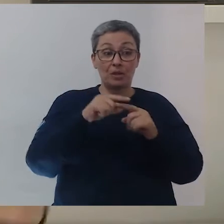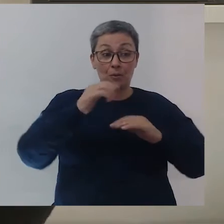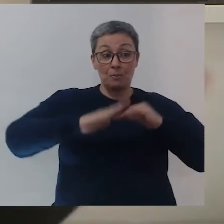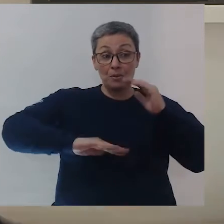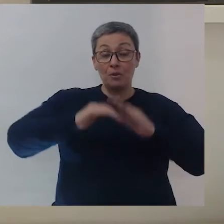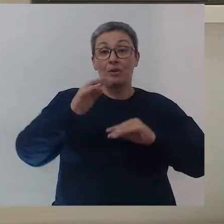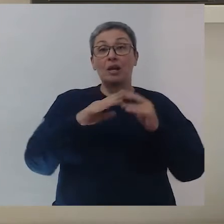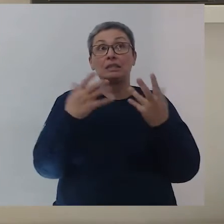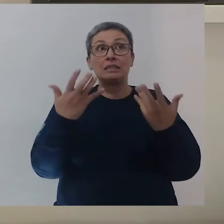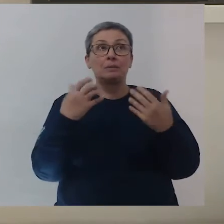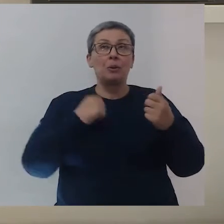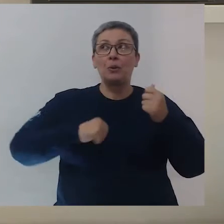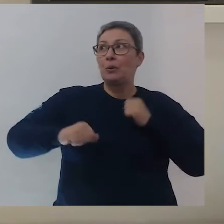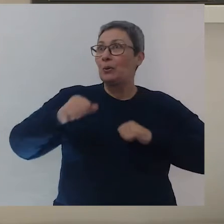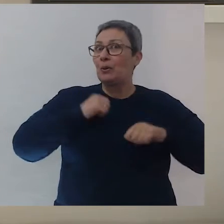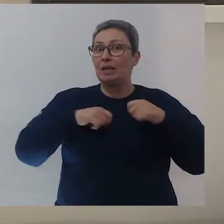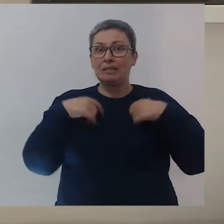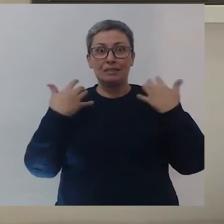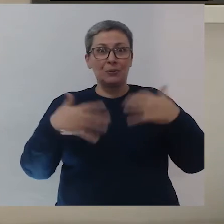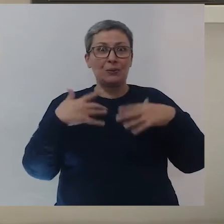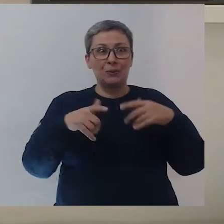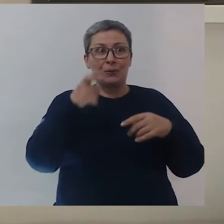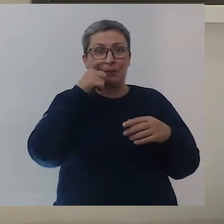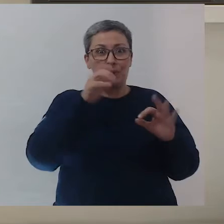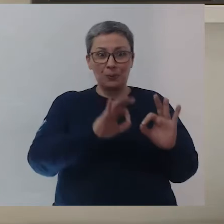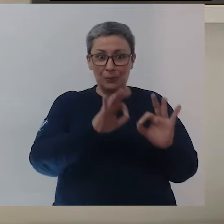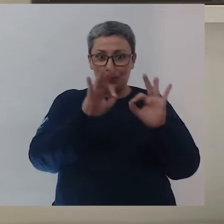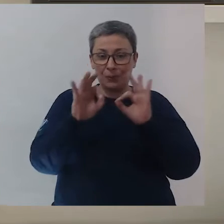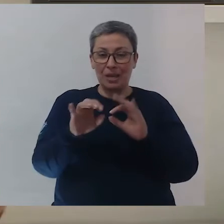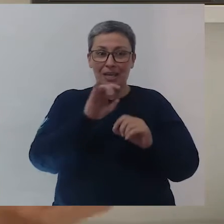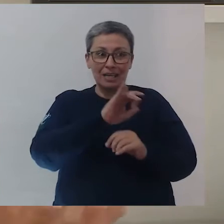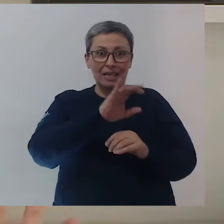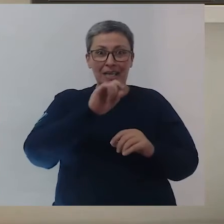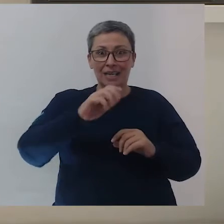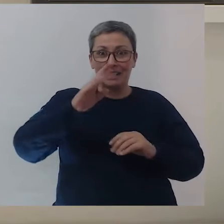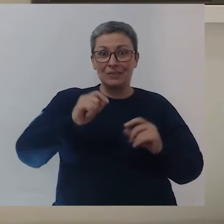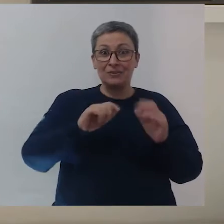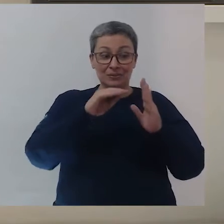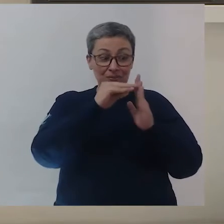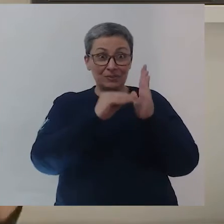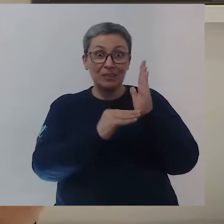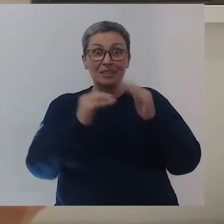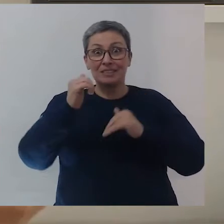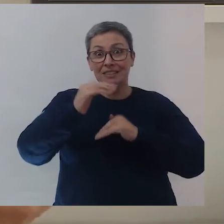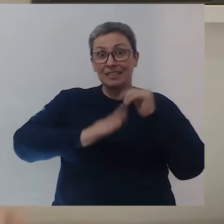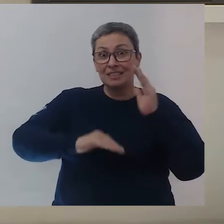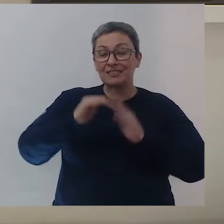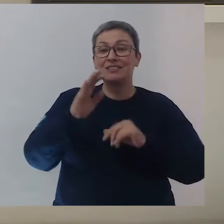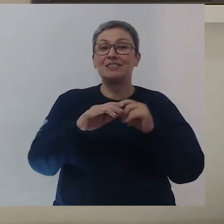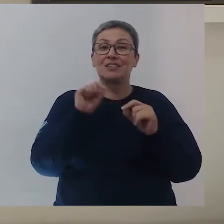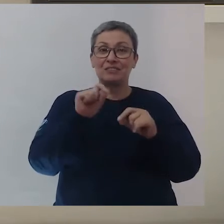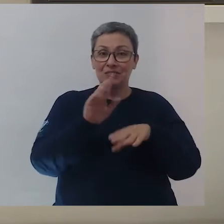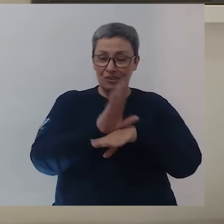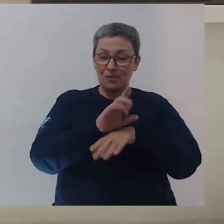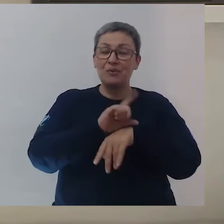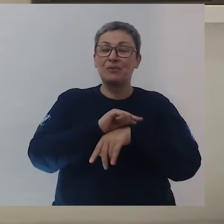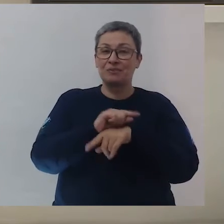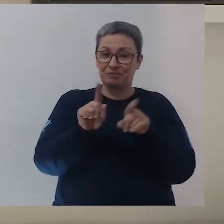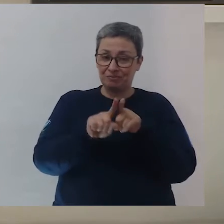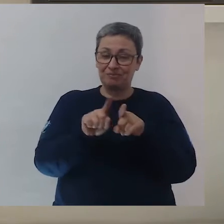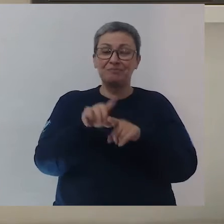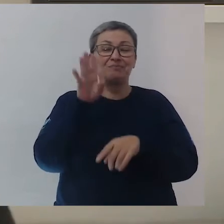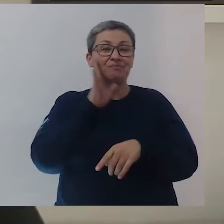A gente fica sempre muito ansioso e ansiosa para assistir cada um dos trabalhos que vocês fazem. Se fizerem o curta, vai ser bem legal também.